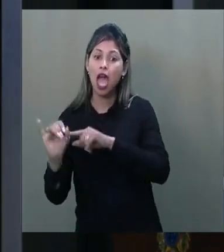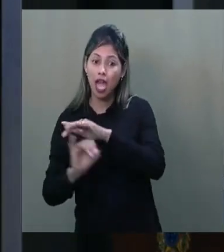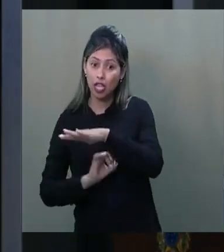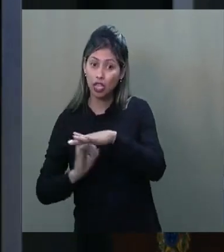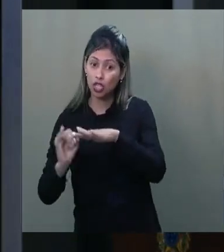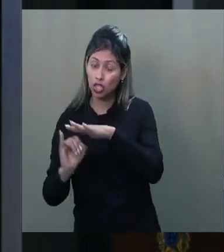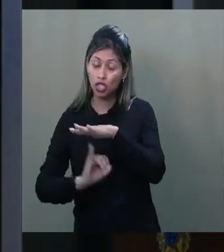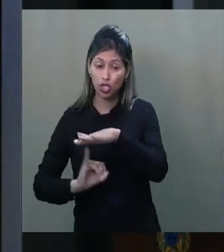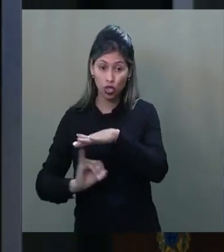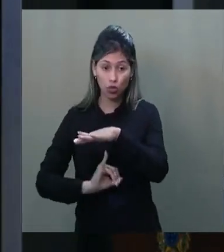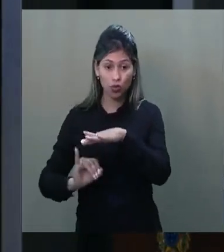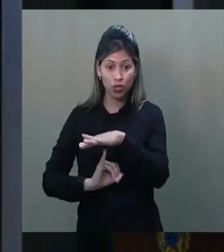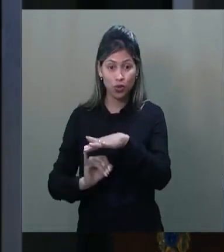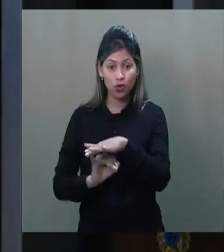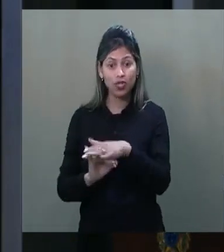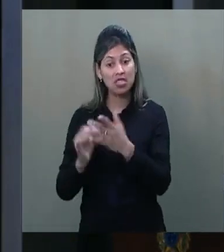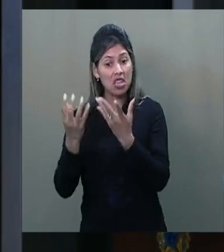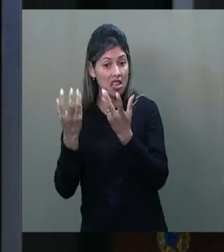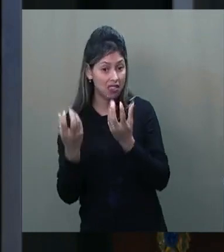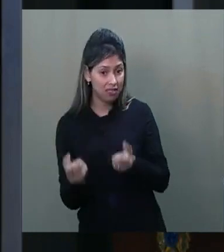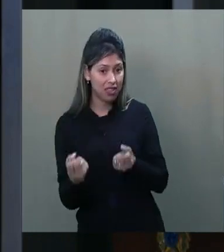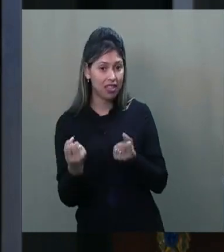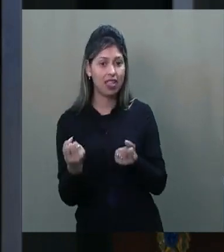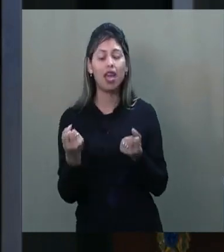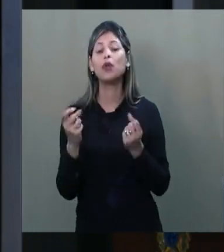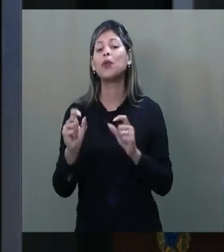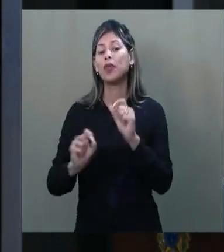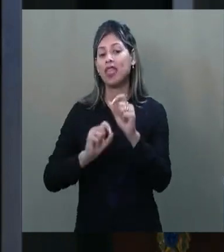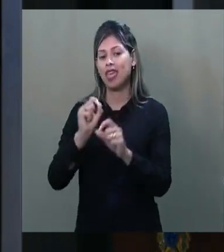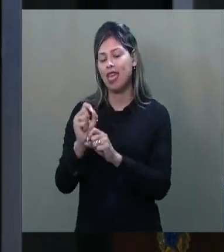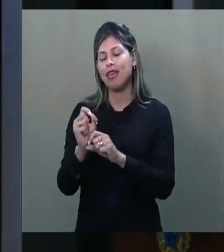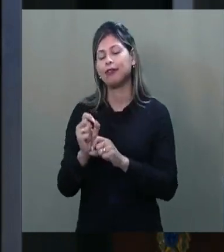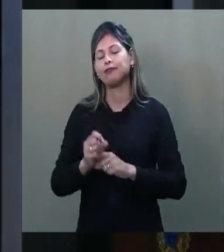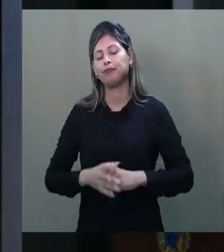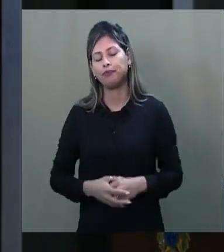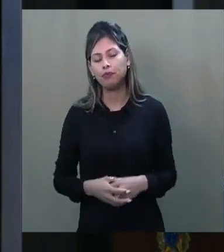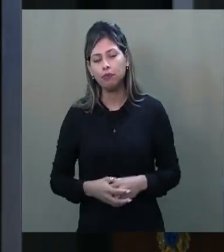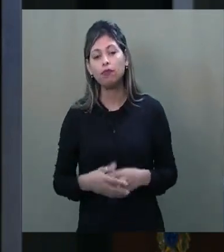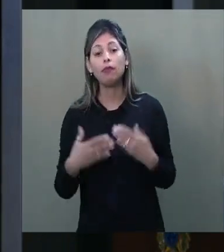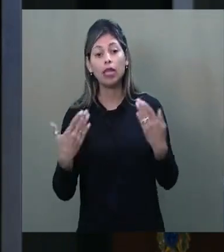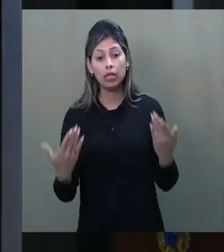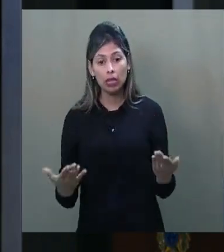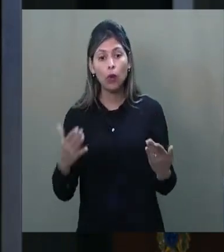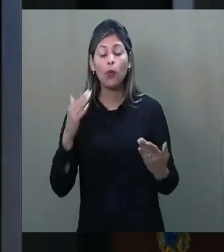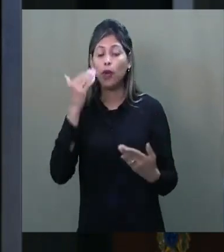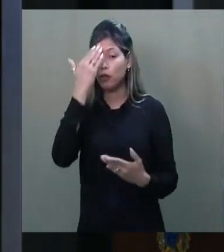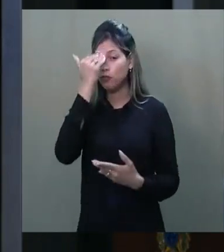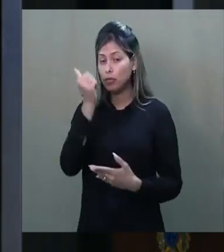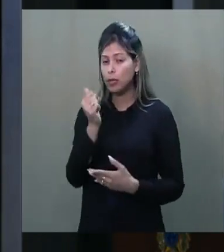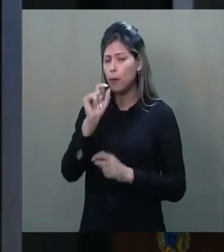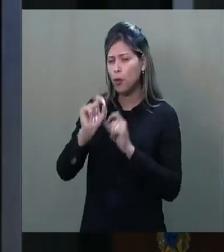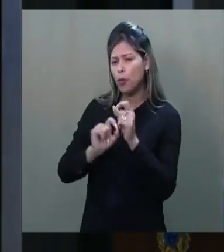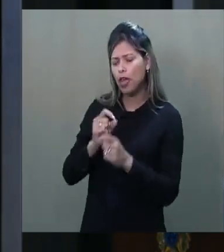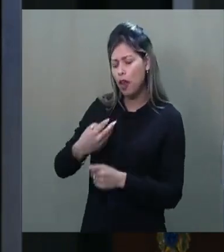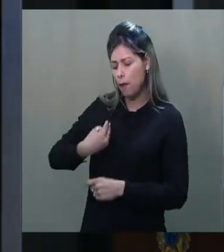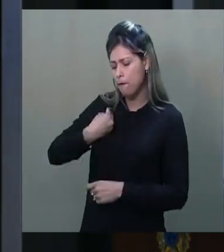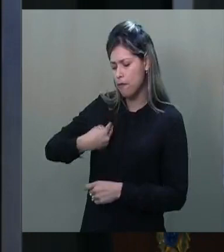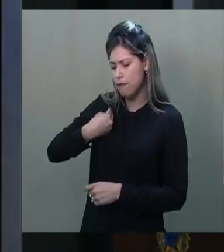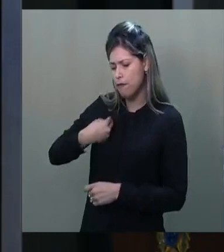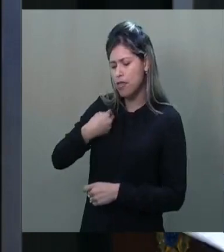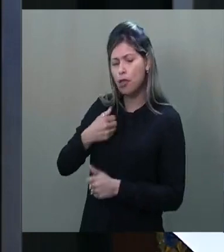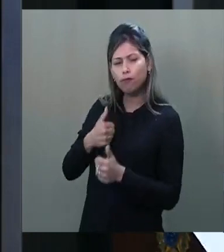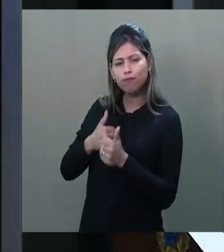tais ideias. Exatamente por ter vivenciado de perto esses diferentes momentos,